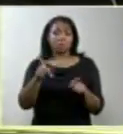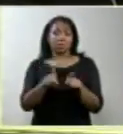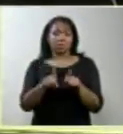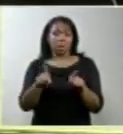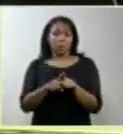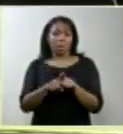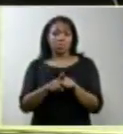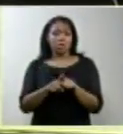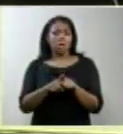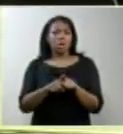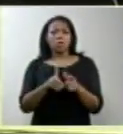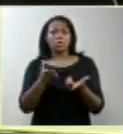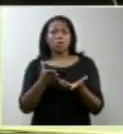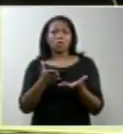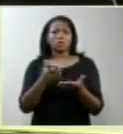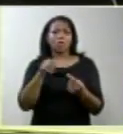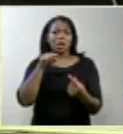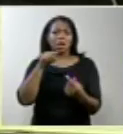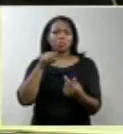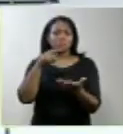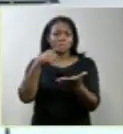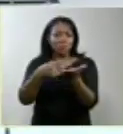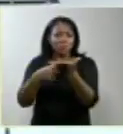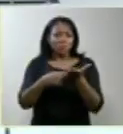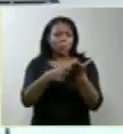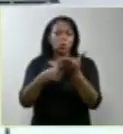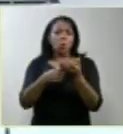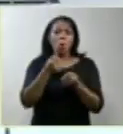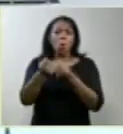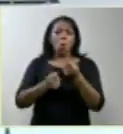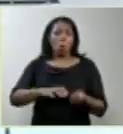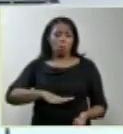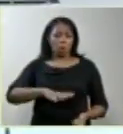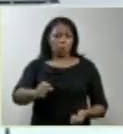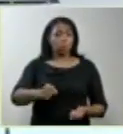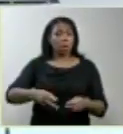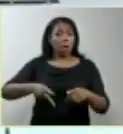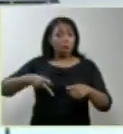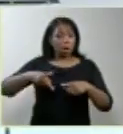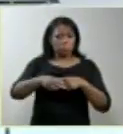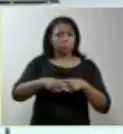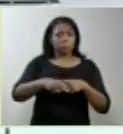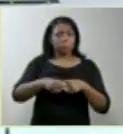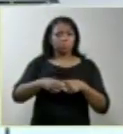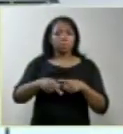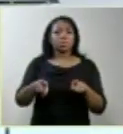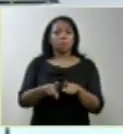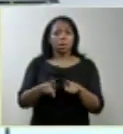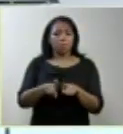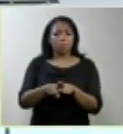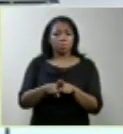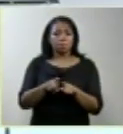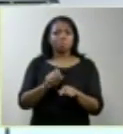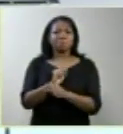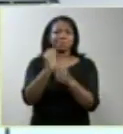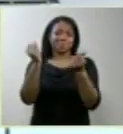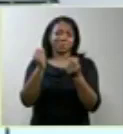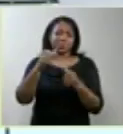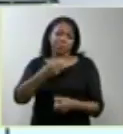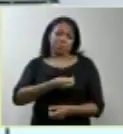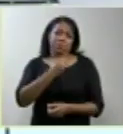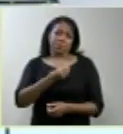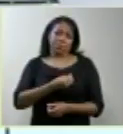anencefalia uma hipótese de aborto. Aborto é uma interrupção de uma potencialidade de vida. O feto